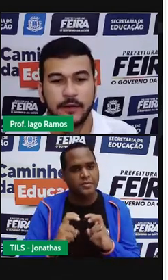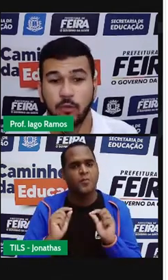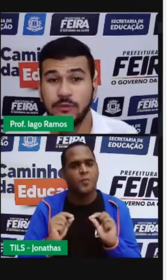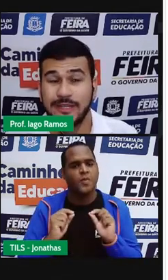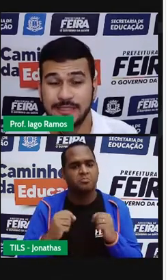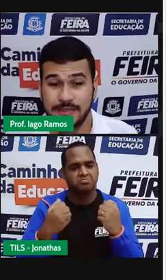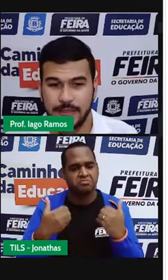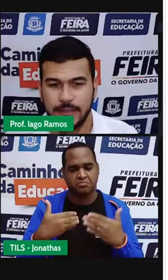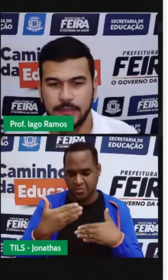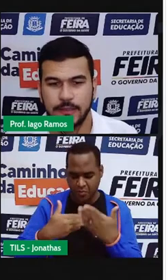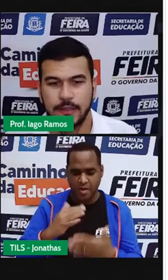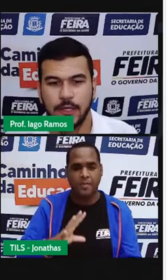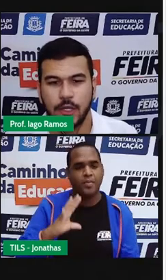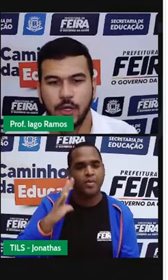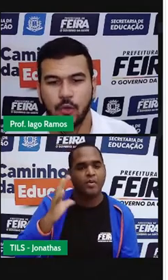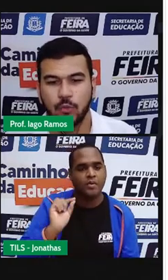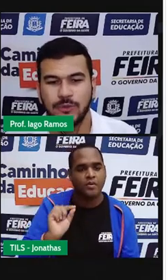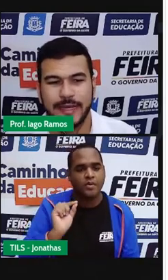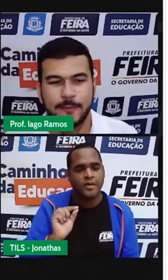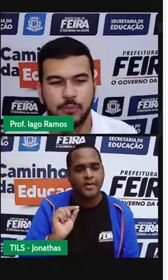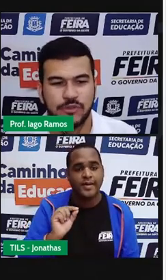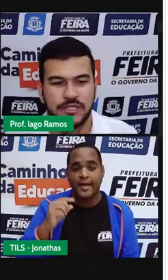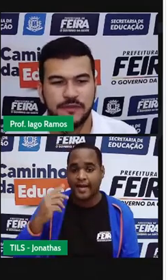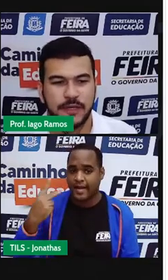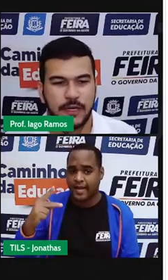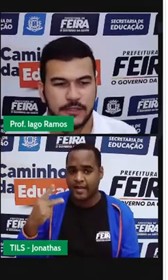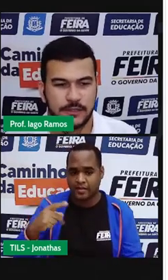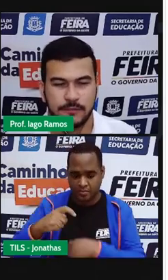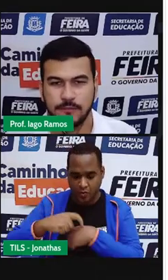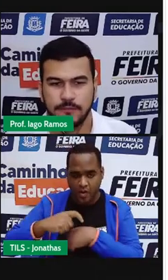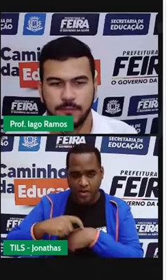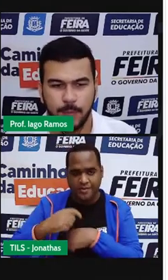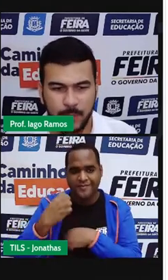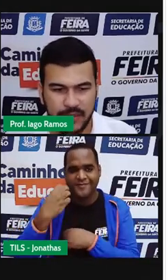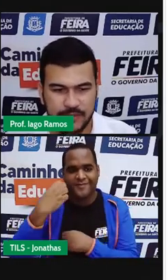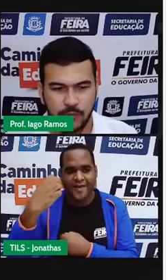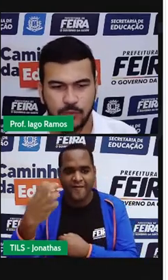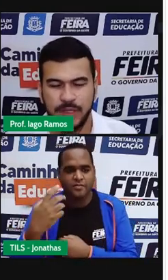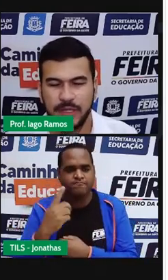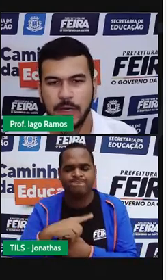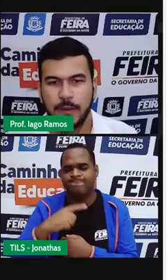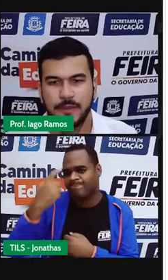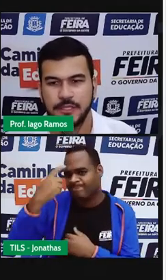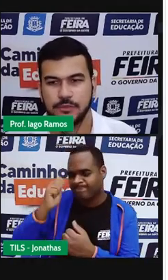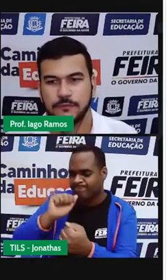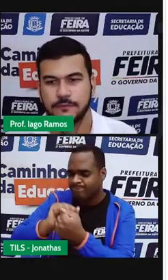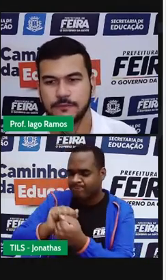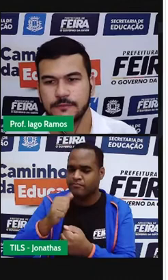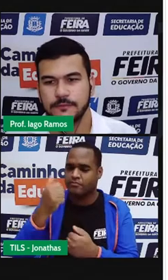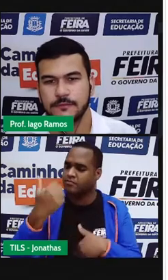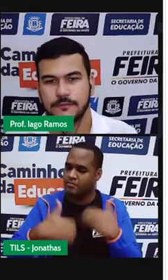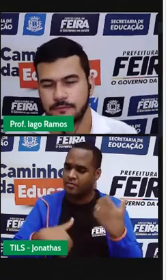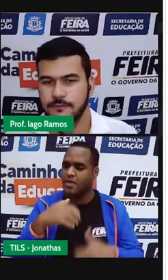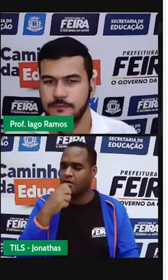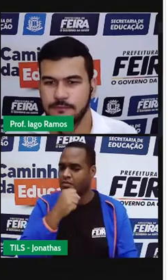que vai acontecer com o tempo de viagem? Pensa comigo rapidinho.